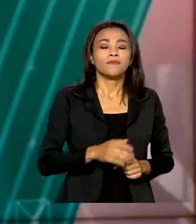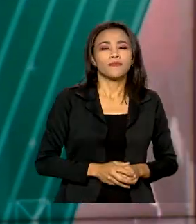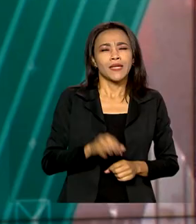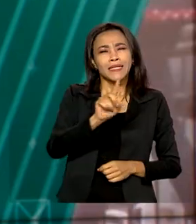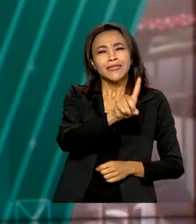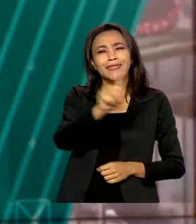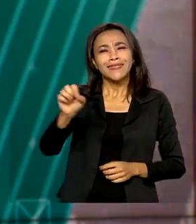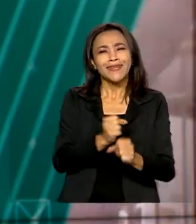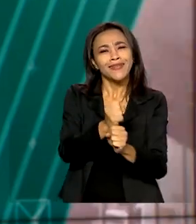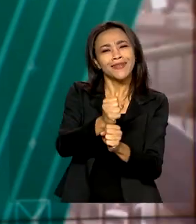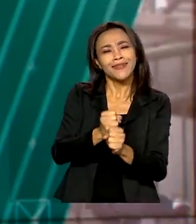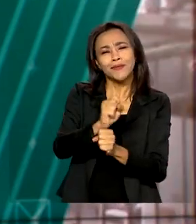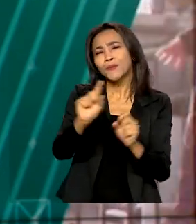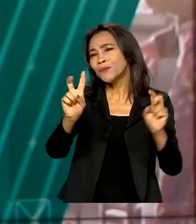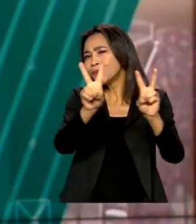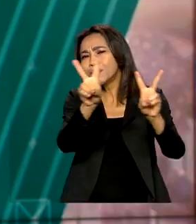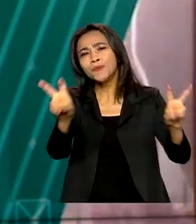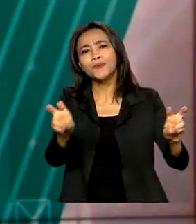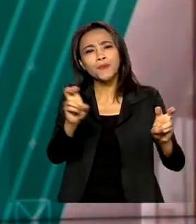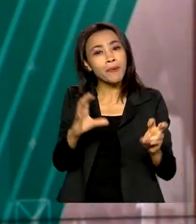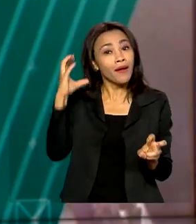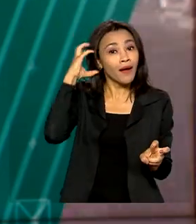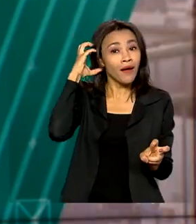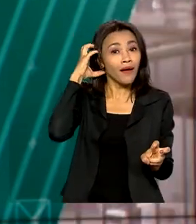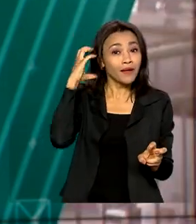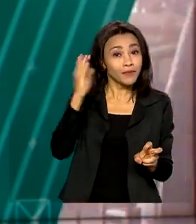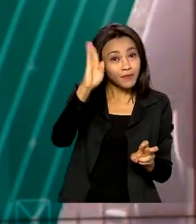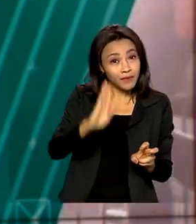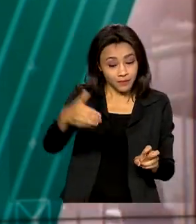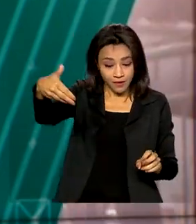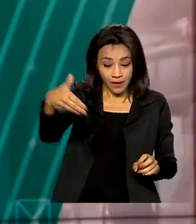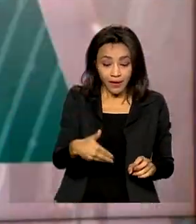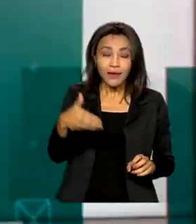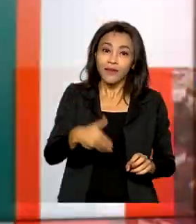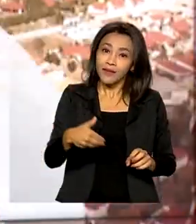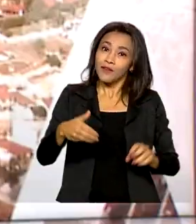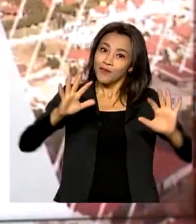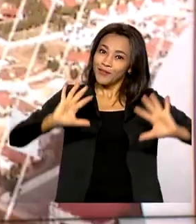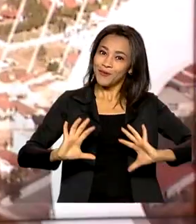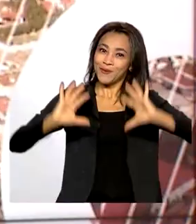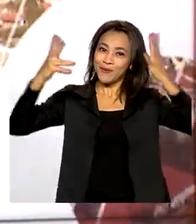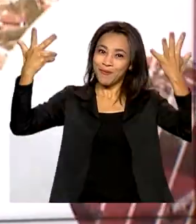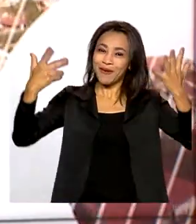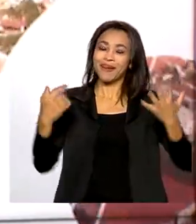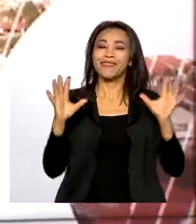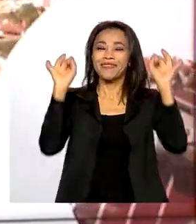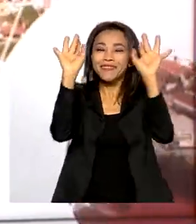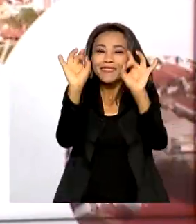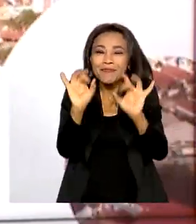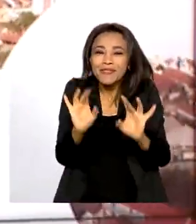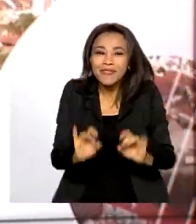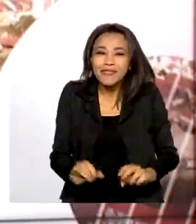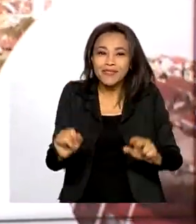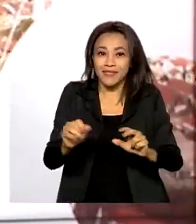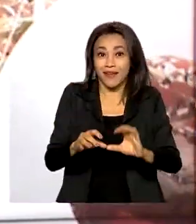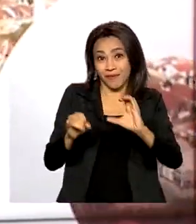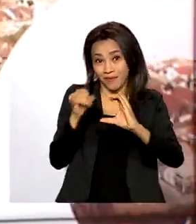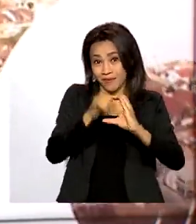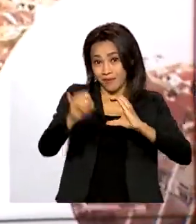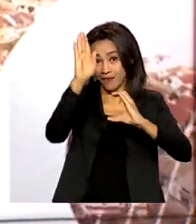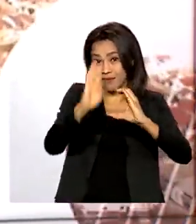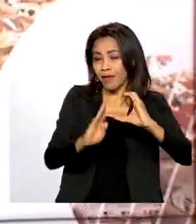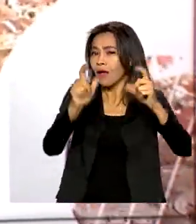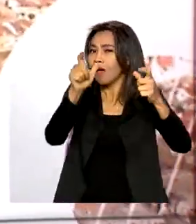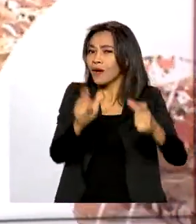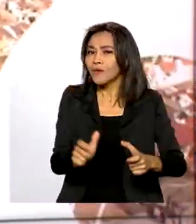de rádio oficial no Brasil foram comemorados pela empresa Brasil de Comunicação em um evento especial no Teatro Municipal do Rio de